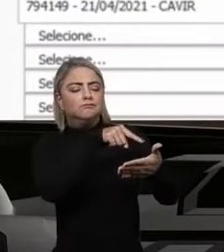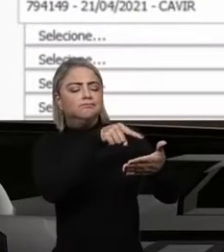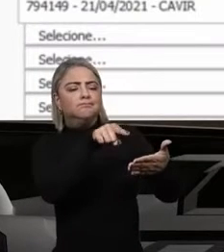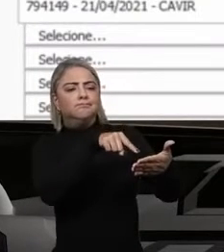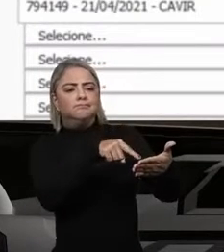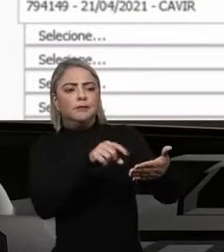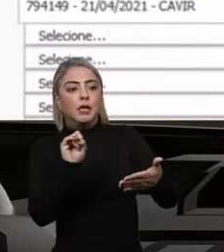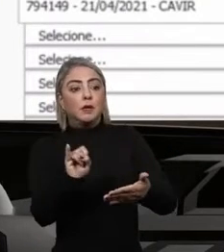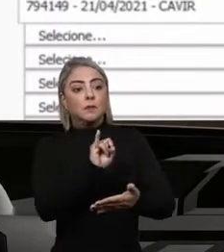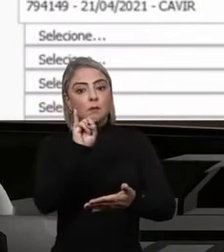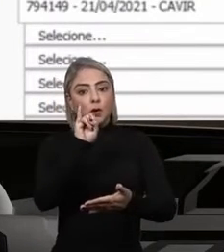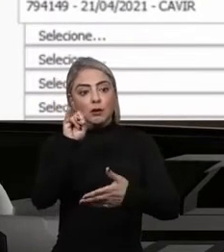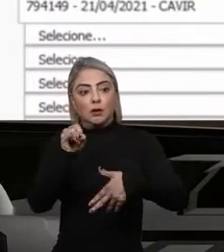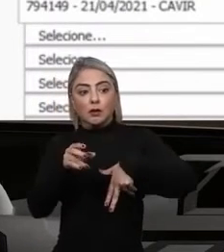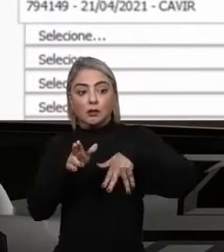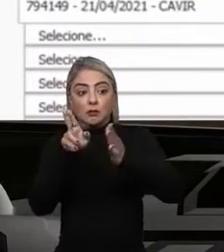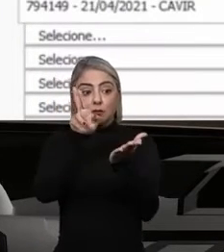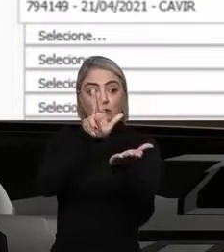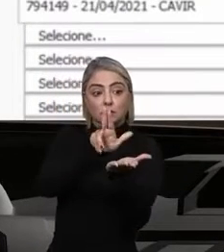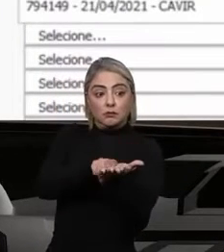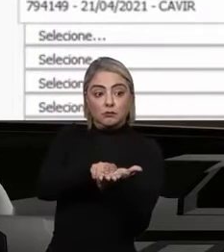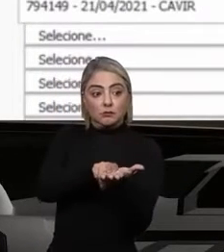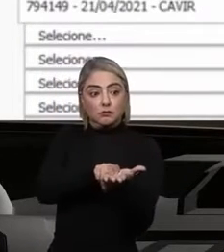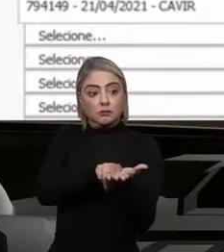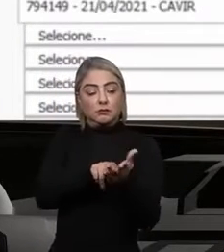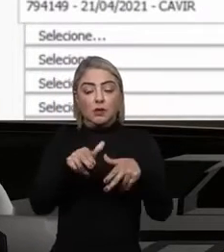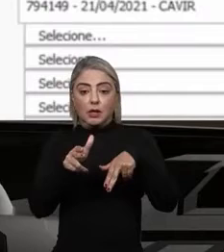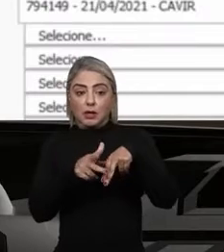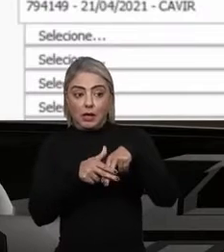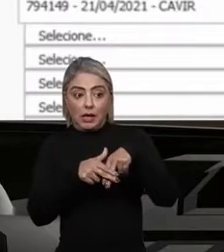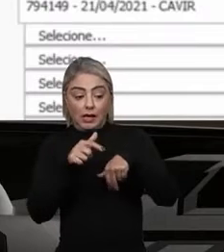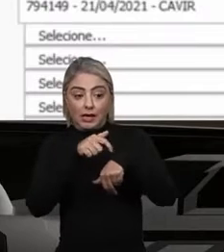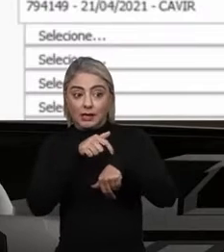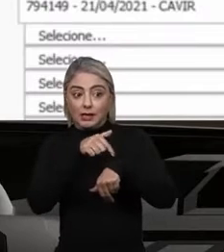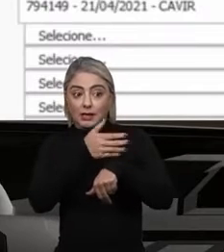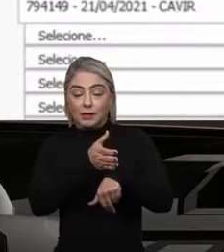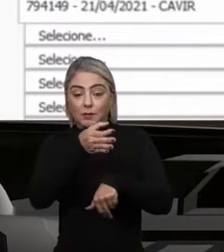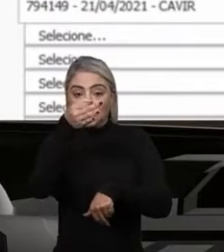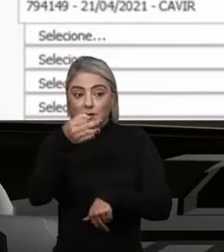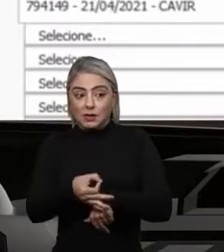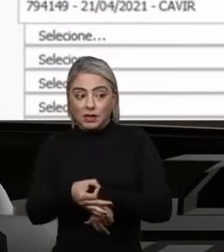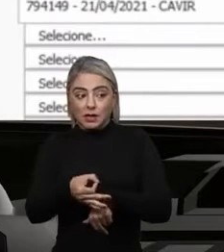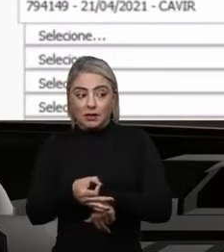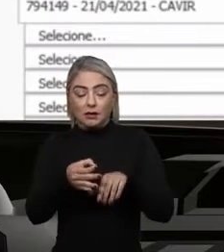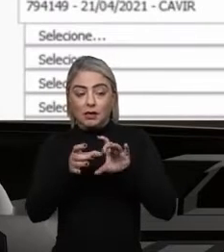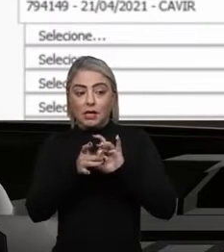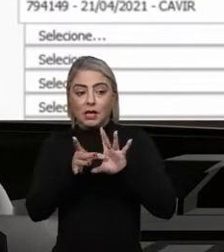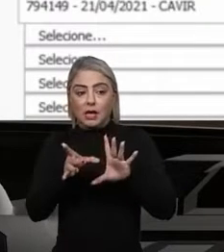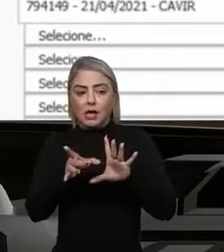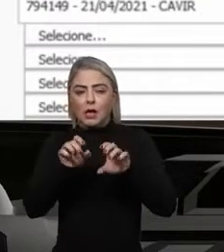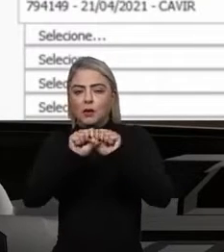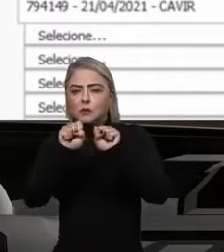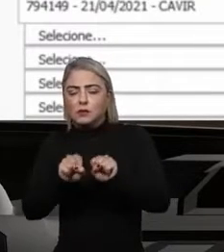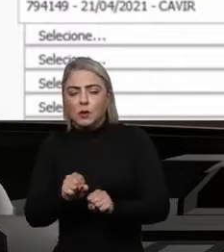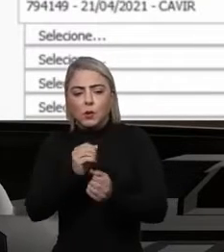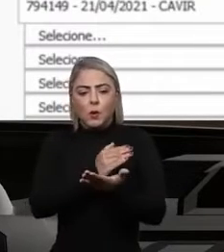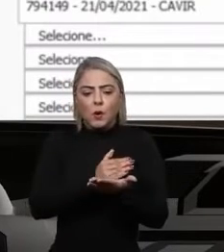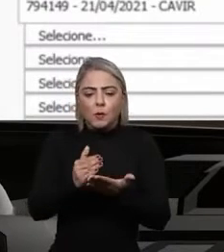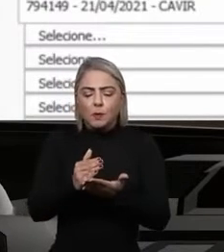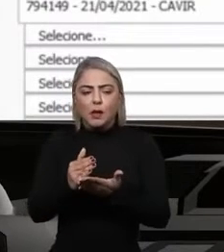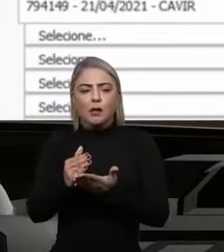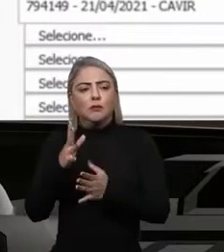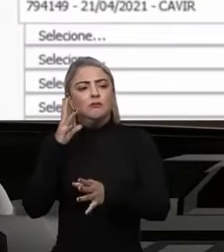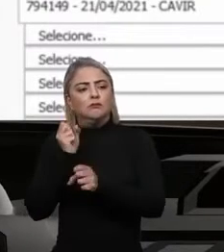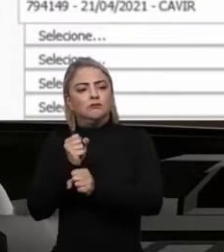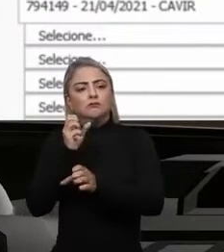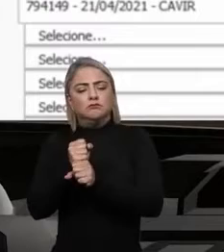relevância para essa internação, para essa alta no tempo certo, o sistema começa a fazer a contabilização